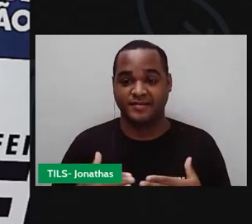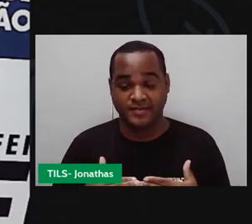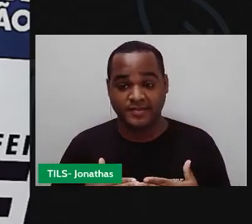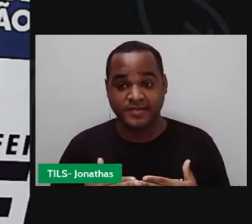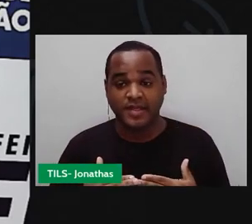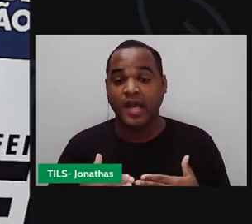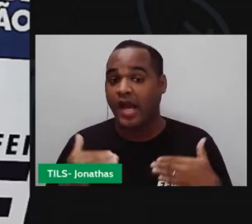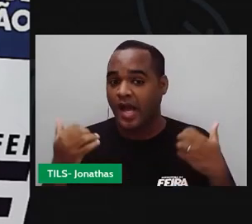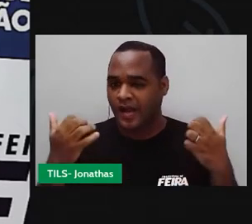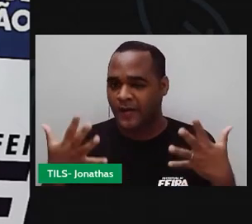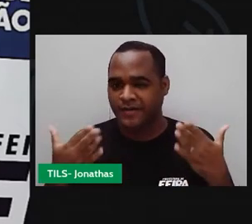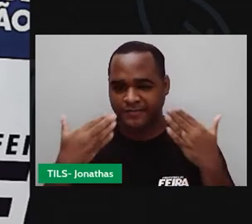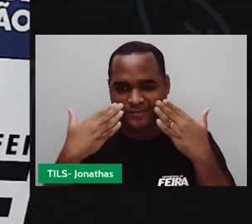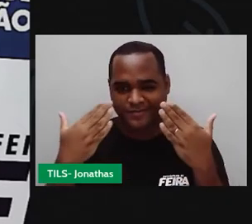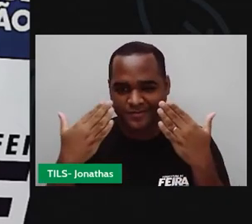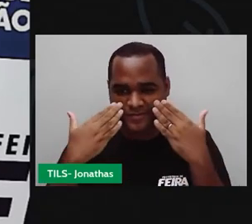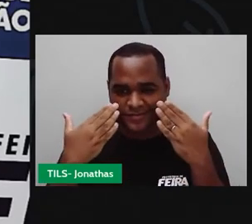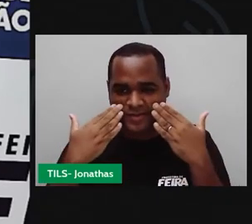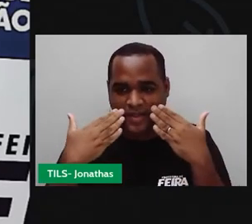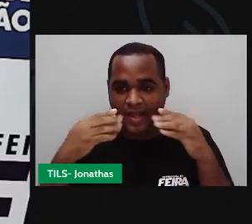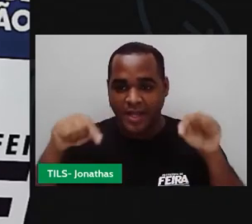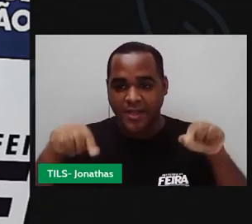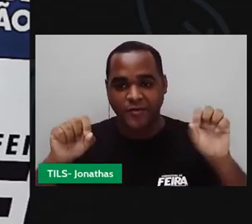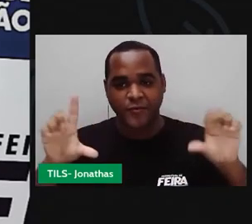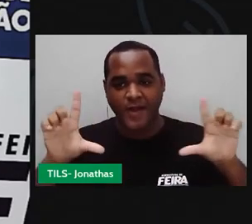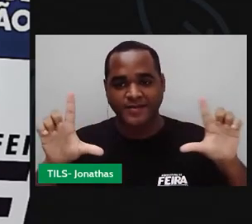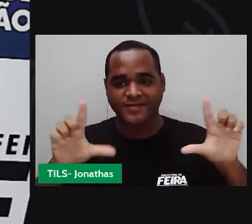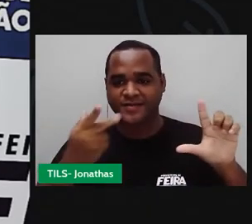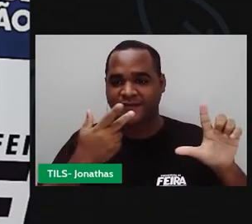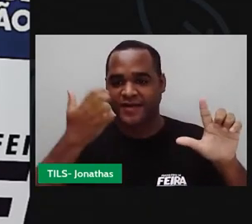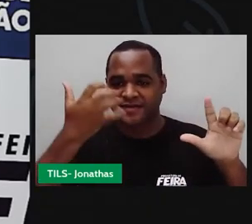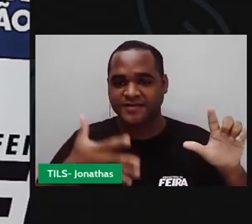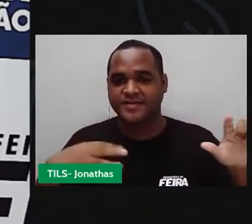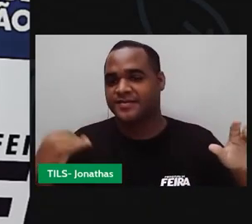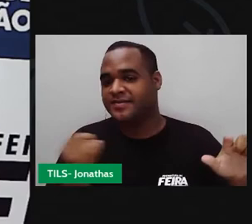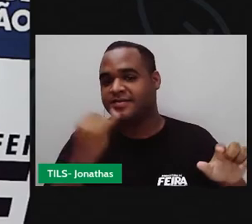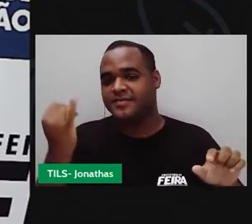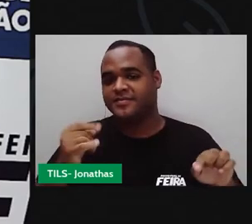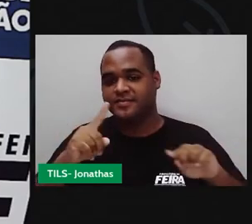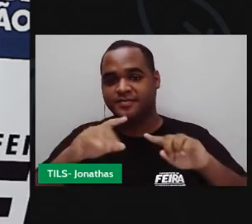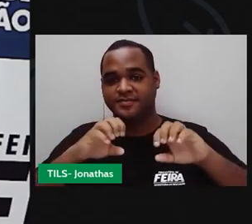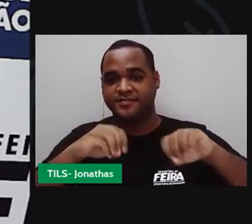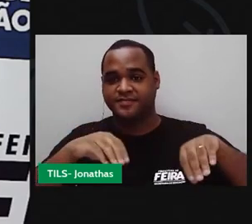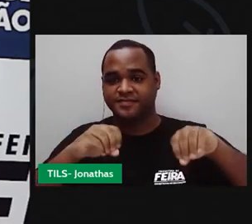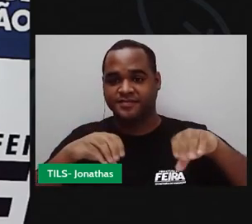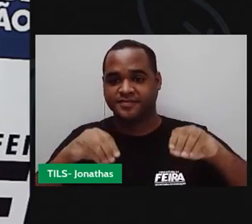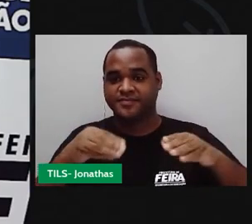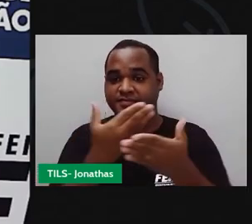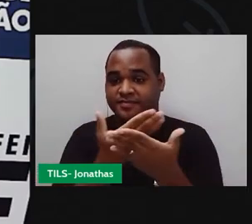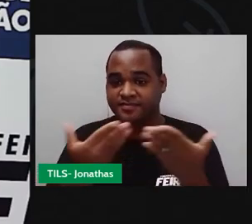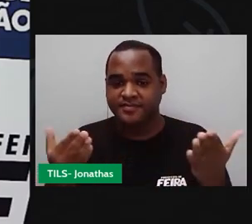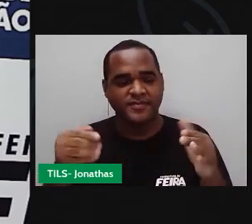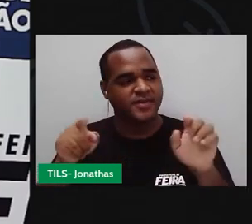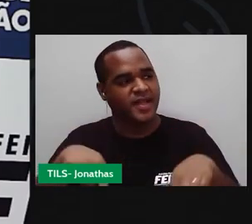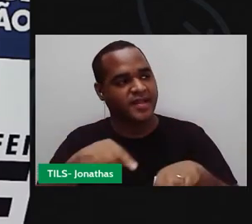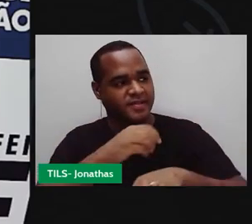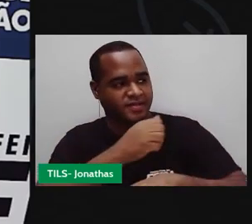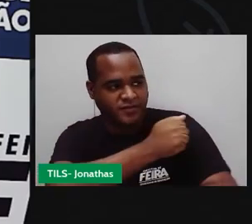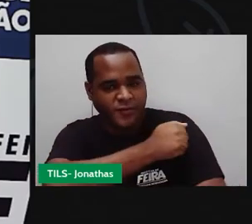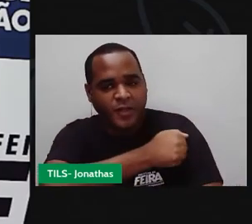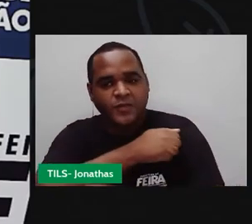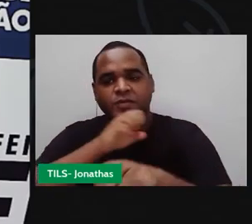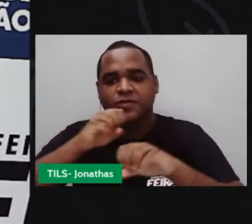vamos colocar nossa apresentação no quadro, certo? Essa aula é para você, meu querido estudante, minha querida